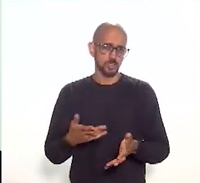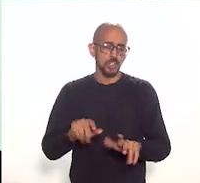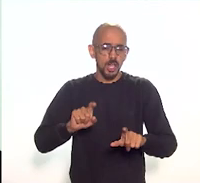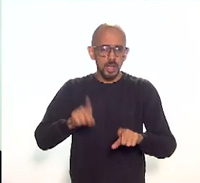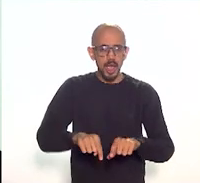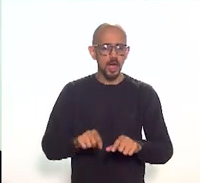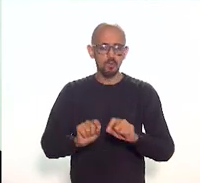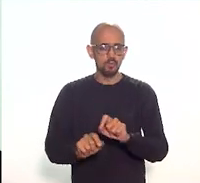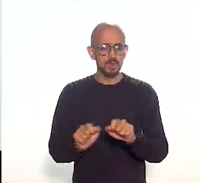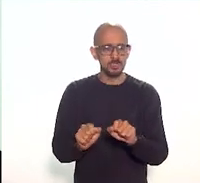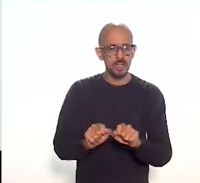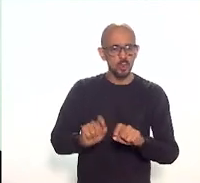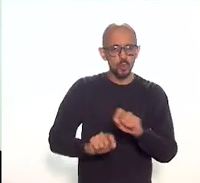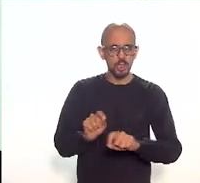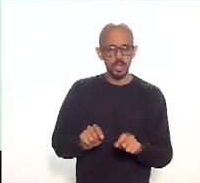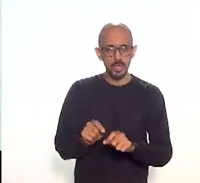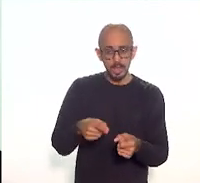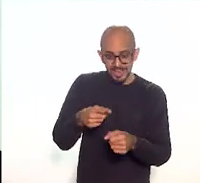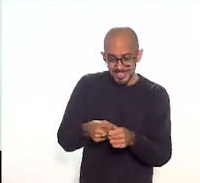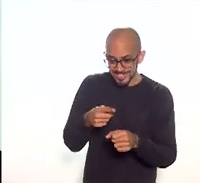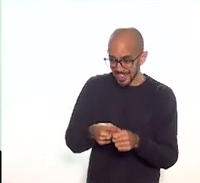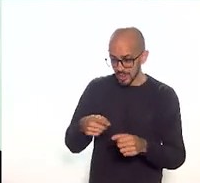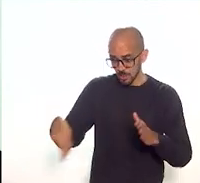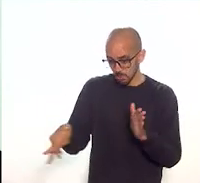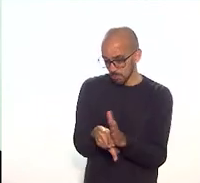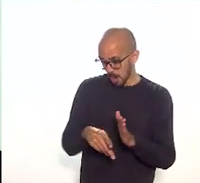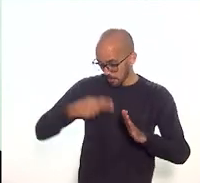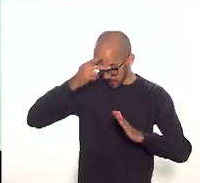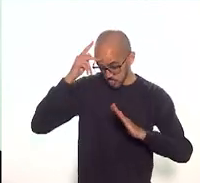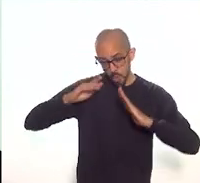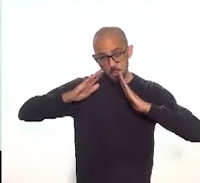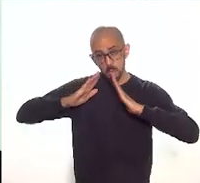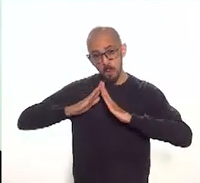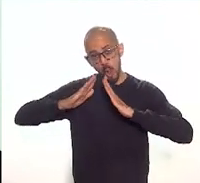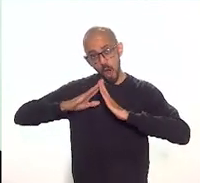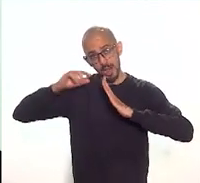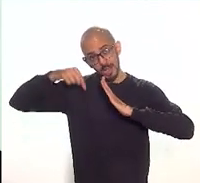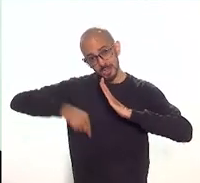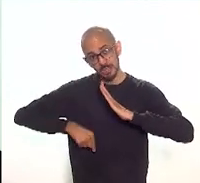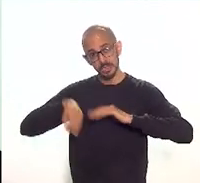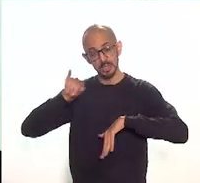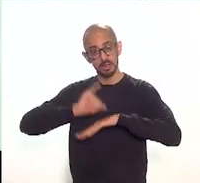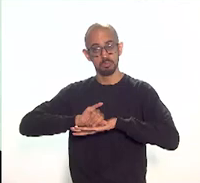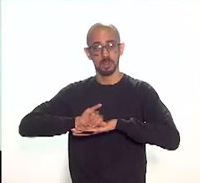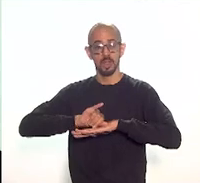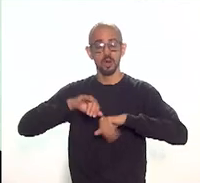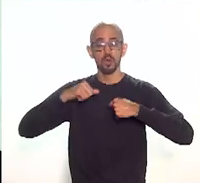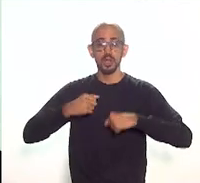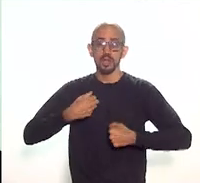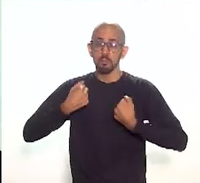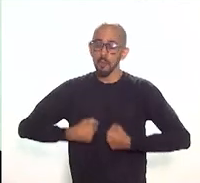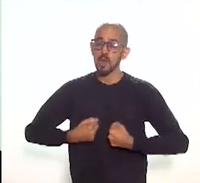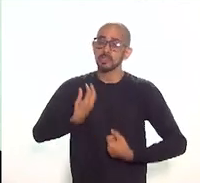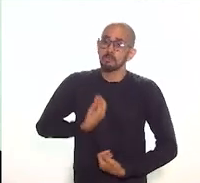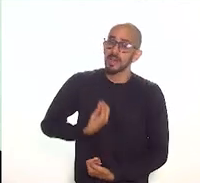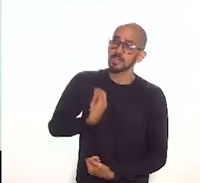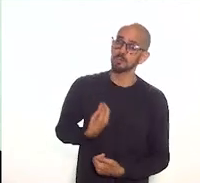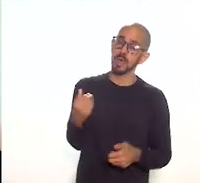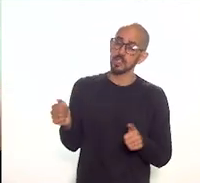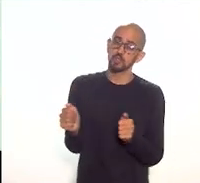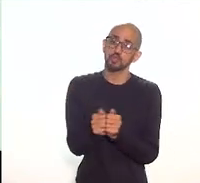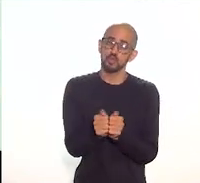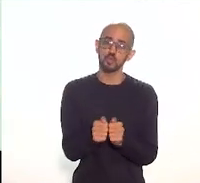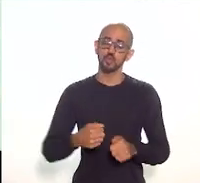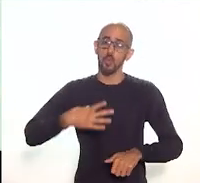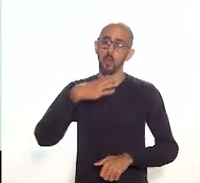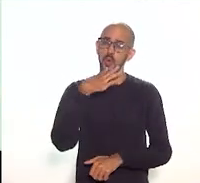com que a cidade, o morador, principalmente da cidade do Rio de Janeiro, ele possa participar, ele possa